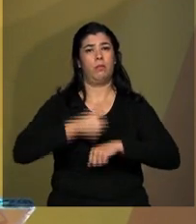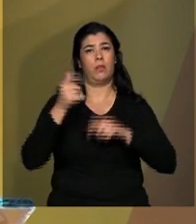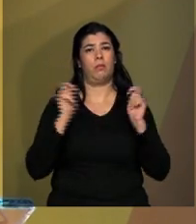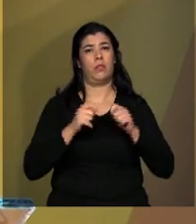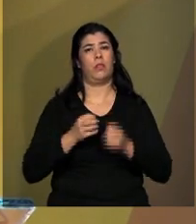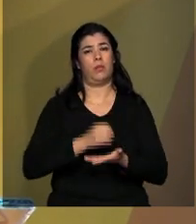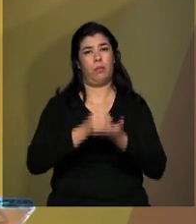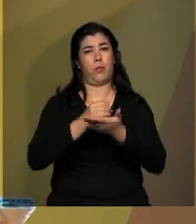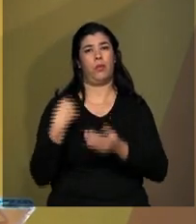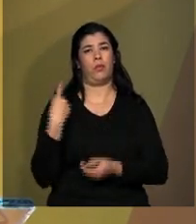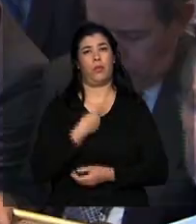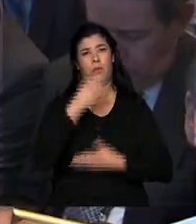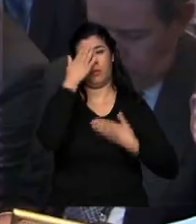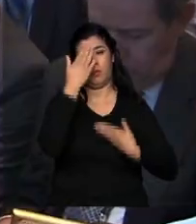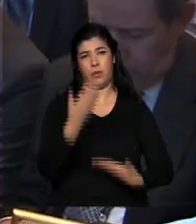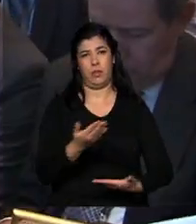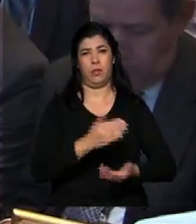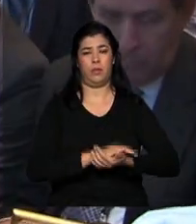conosco. Muito obrigado.